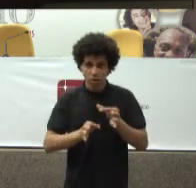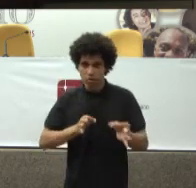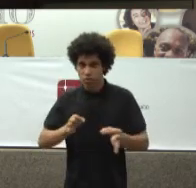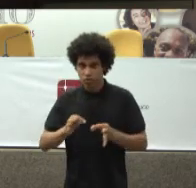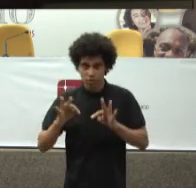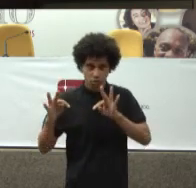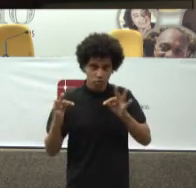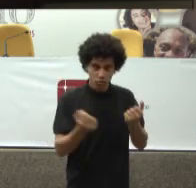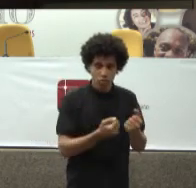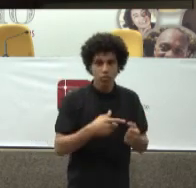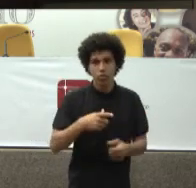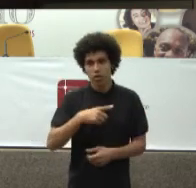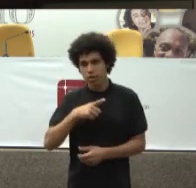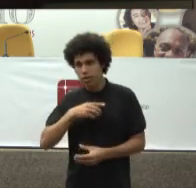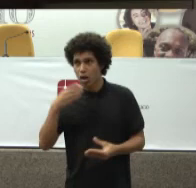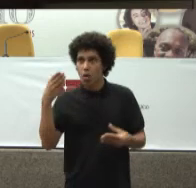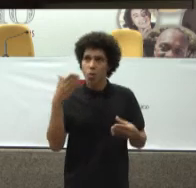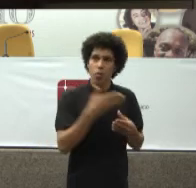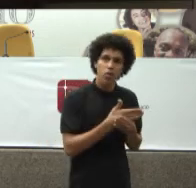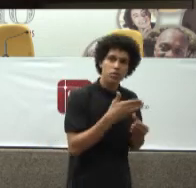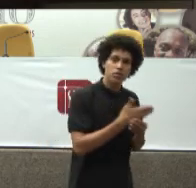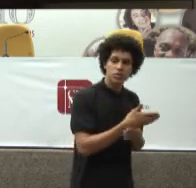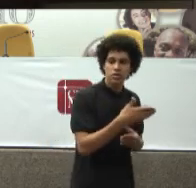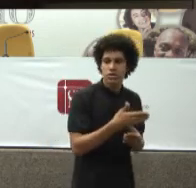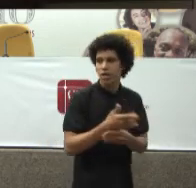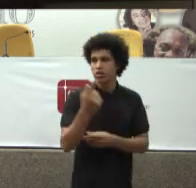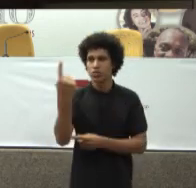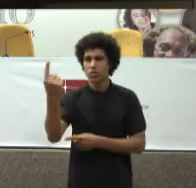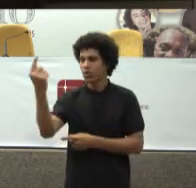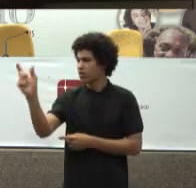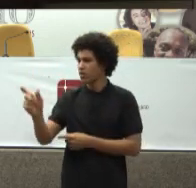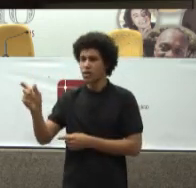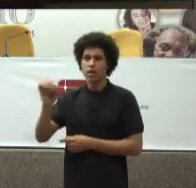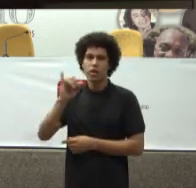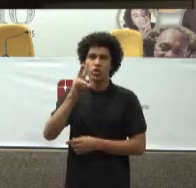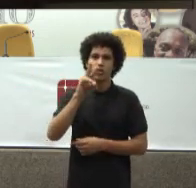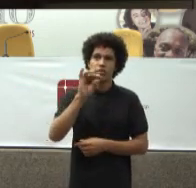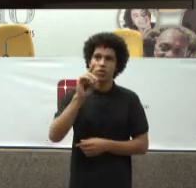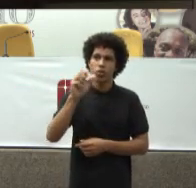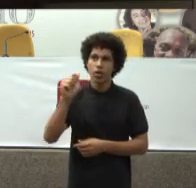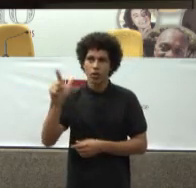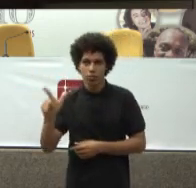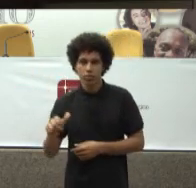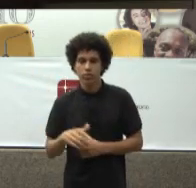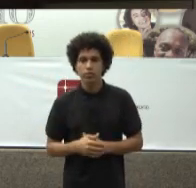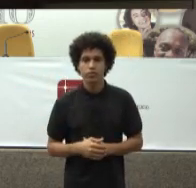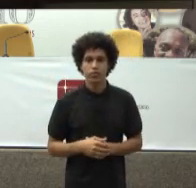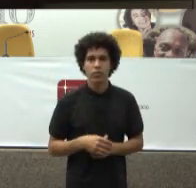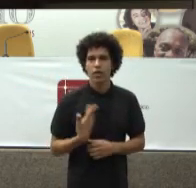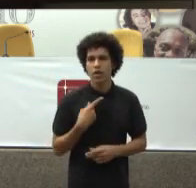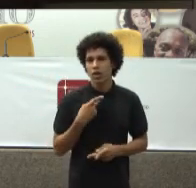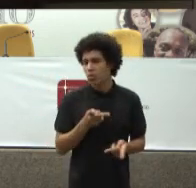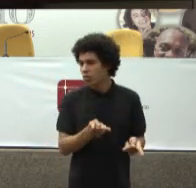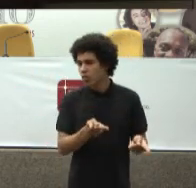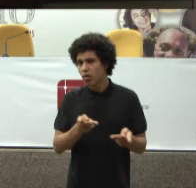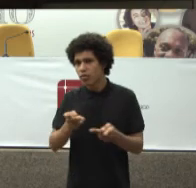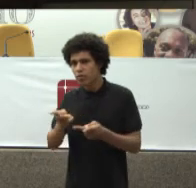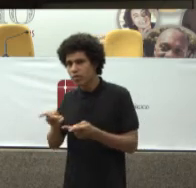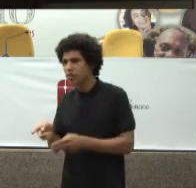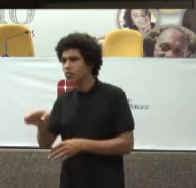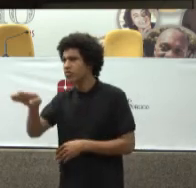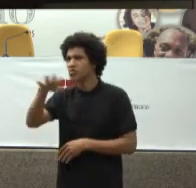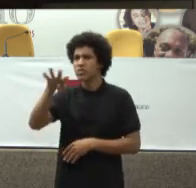nós temos a ação individual E eu desafio os senhores Minto Eu convido os senhores A ir numa defensoria